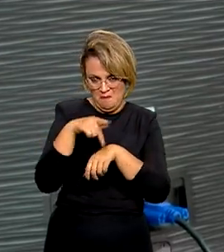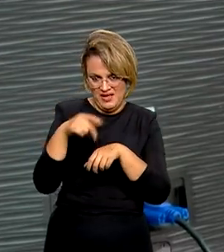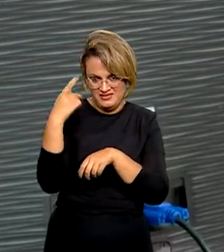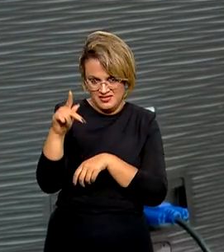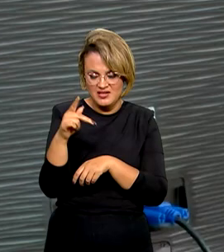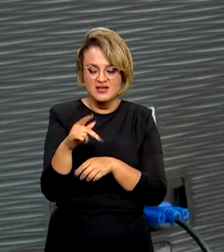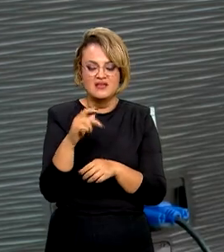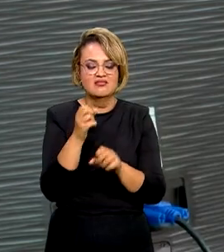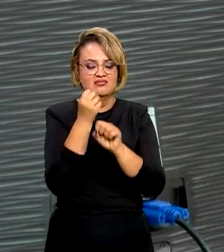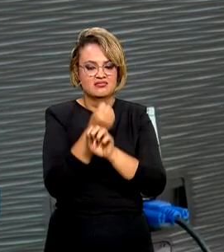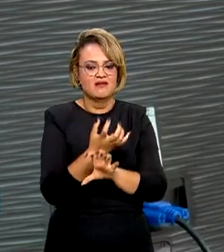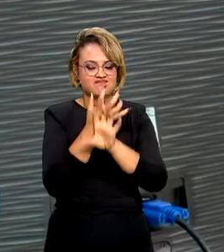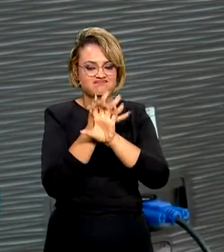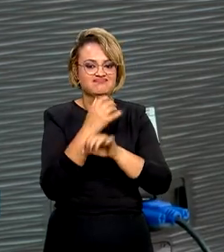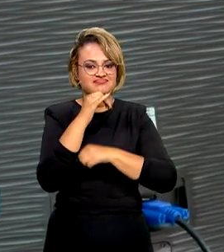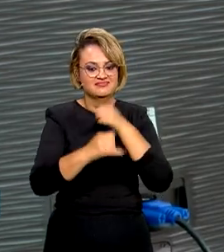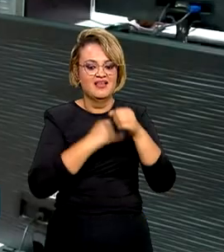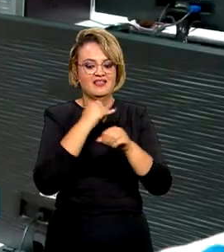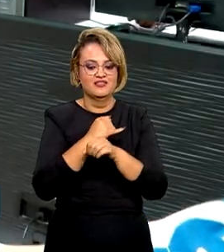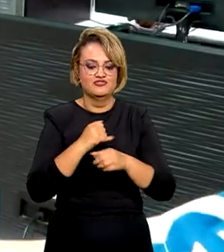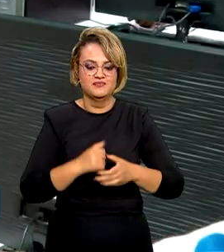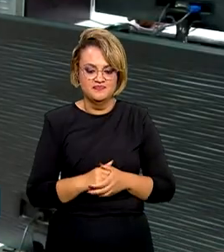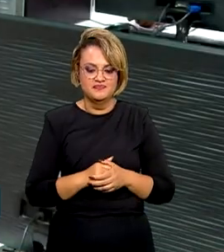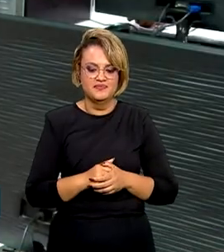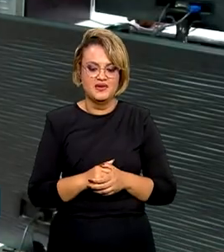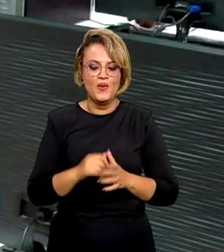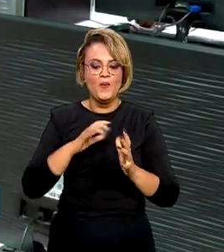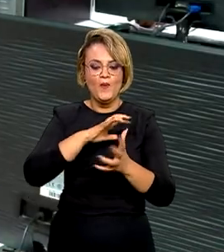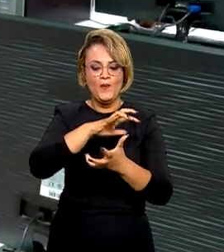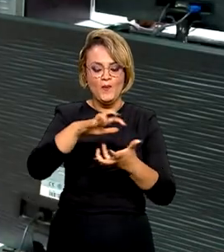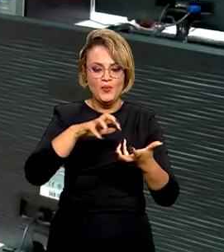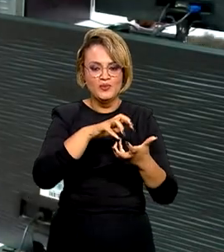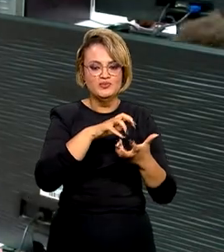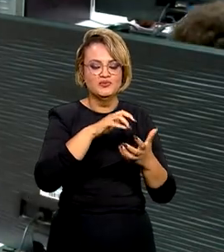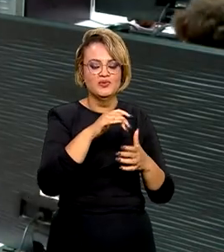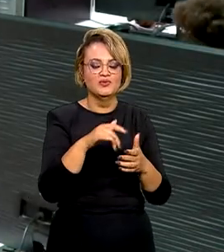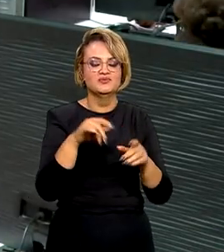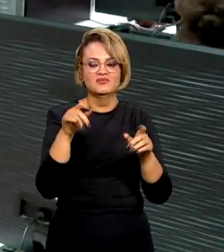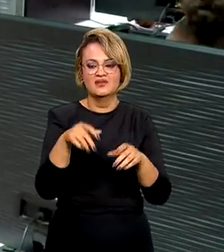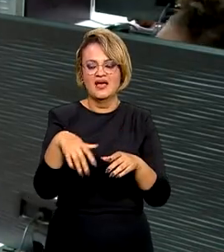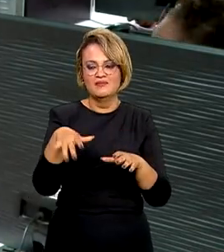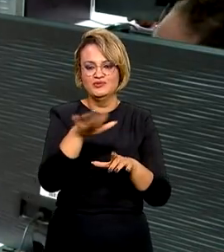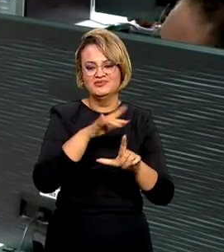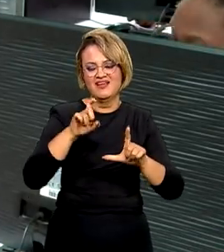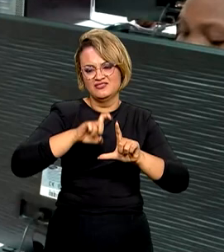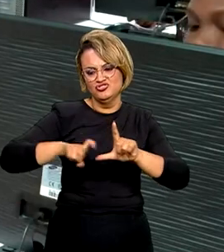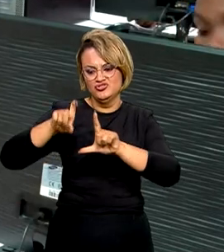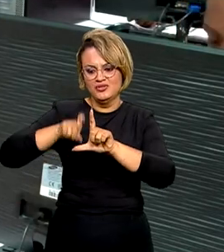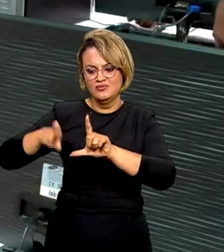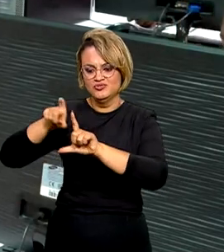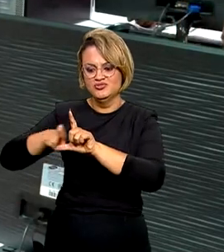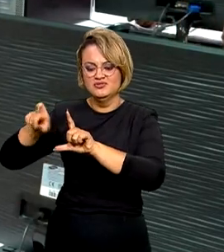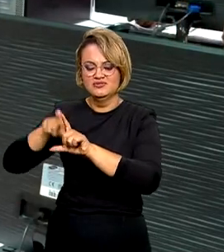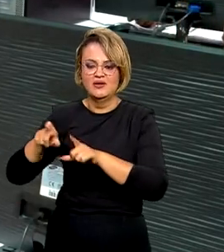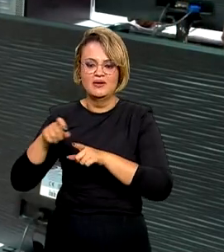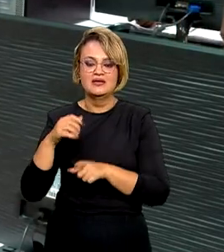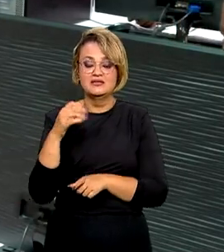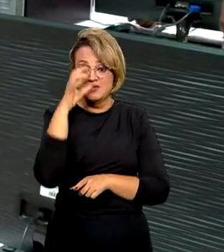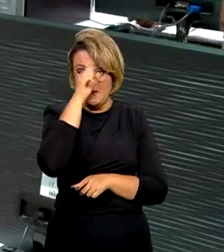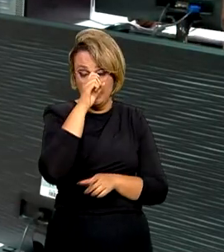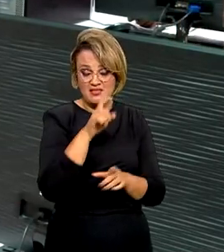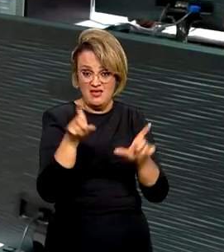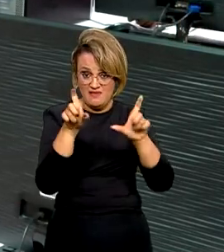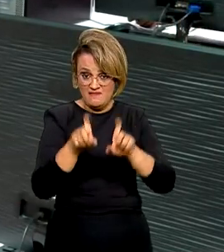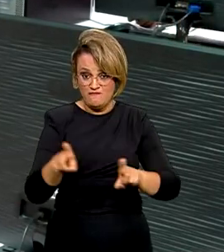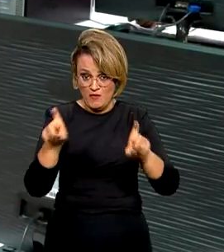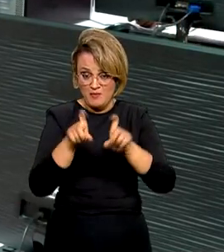o mundo através dos computadores. O mundo está cada vez mais digitalizado, então sabendo informática eu vou ter